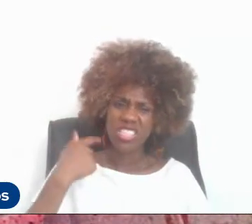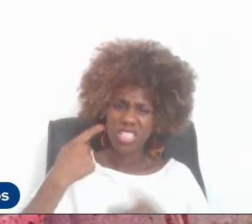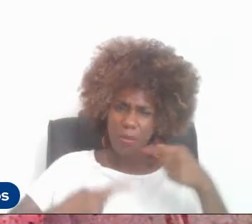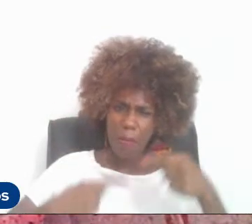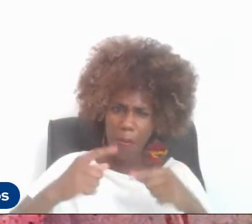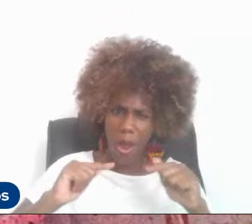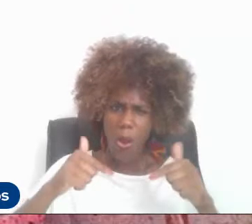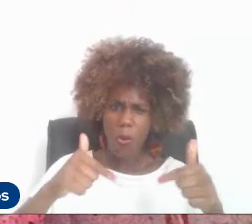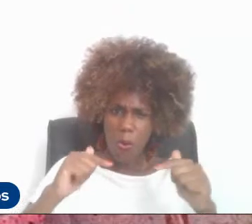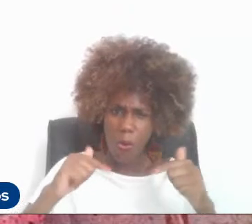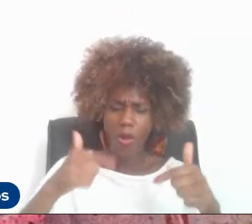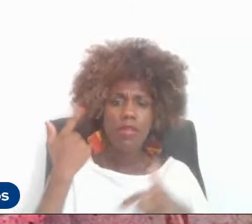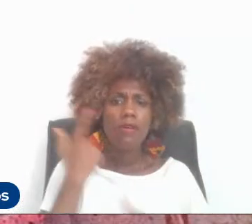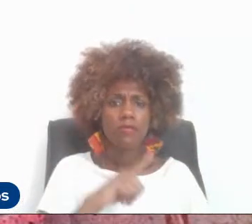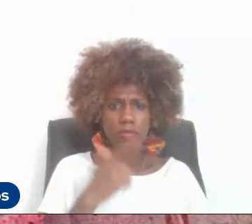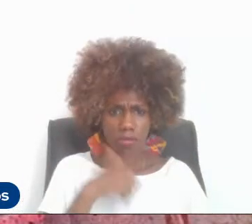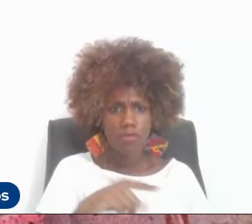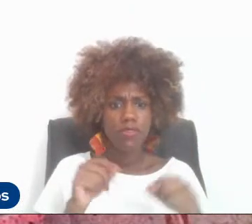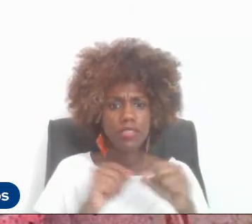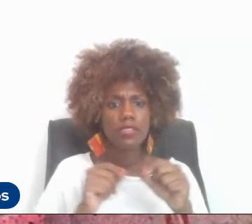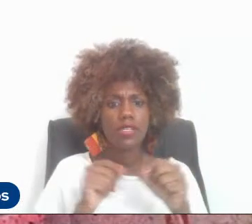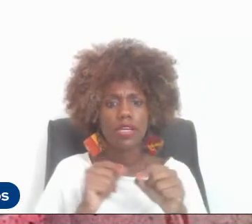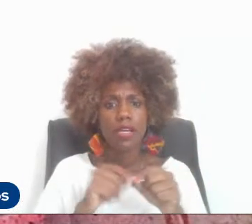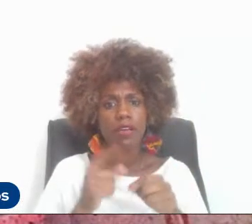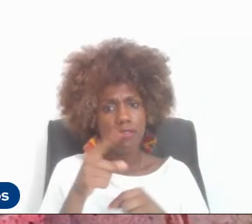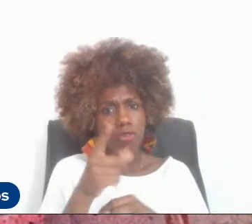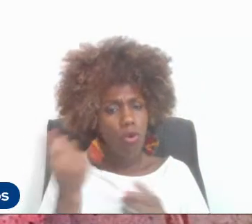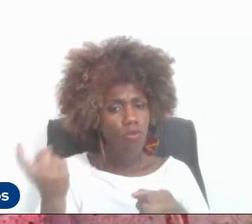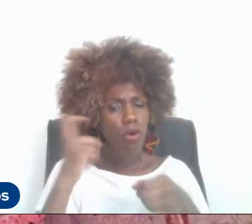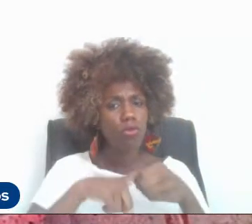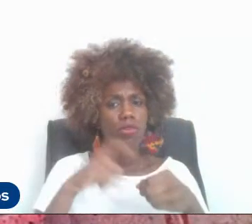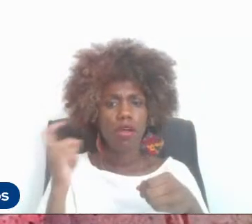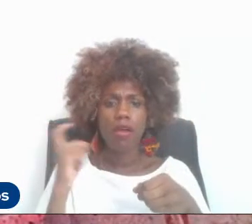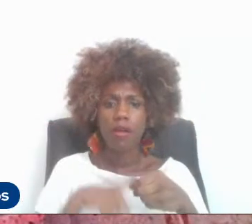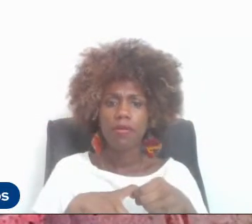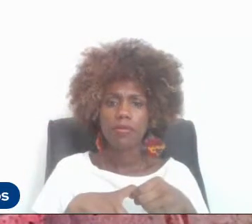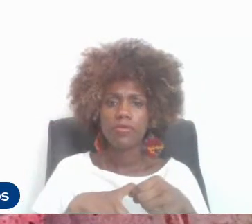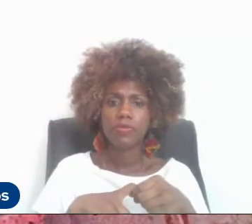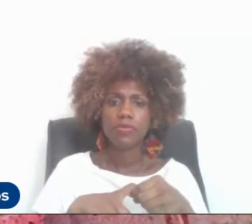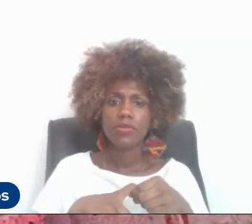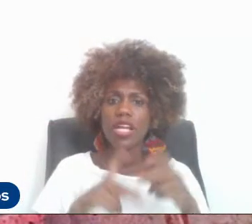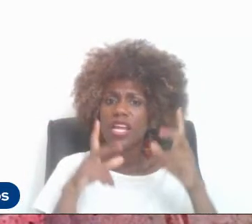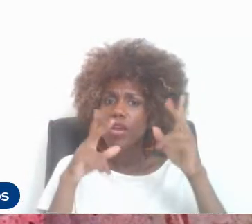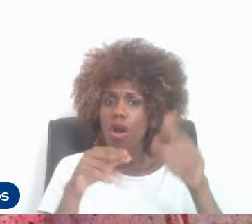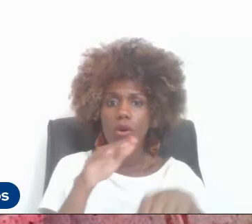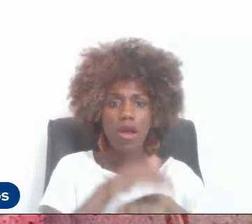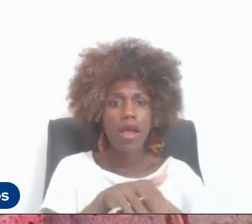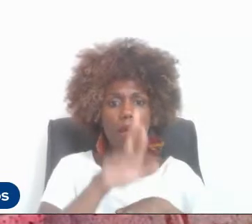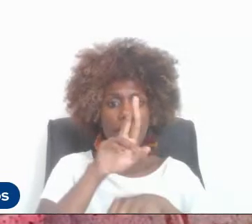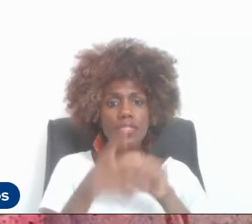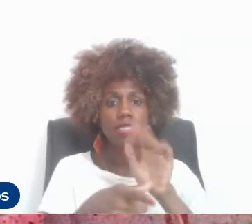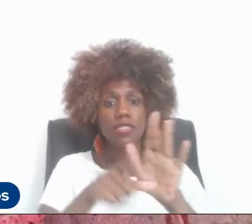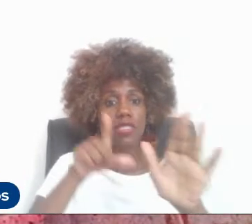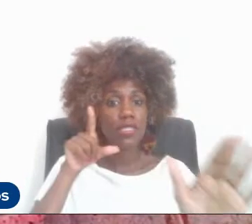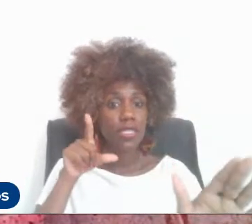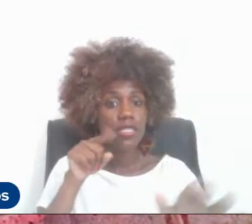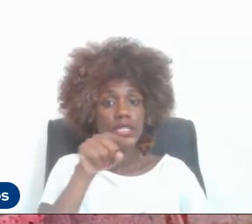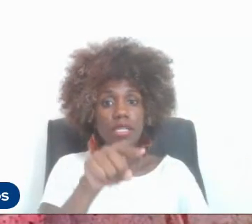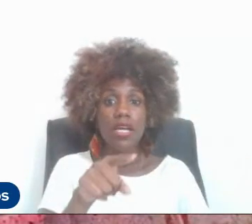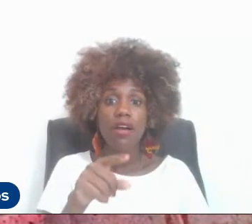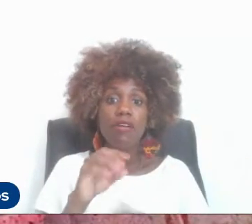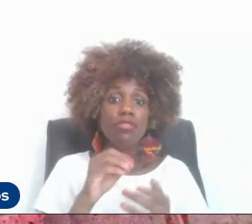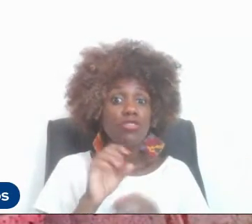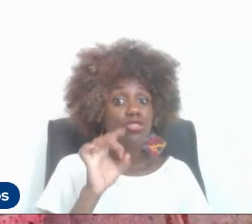basicamente fossem reconduzidos os mesmos representantes anteriores, com exceção da área de